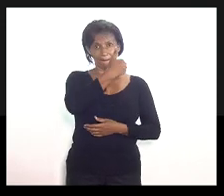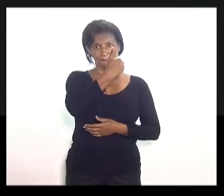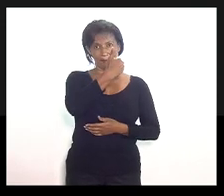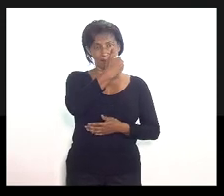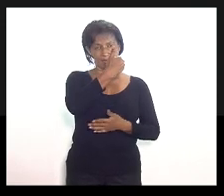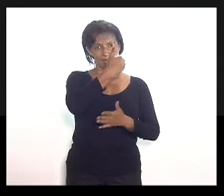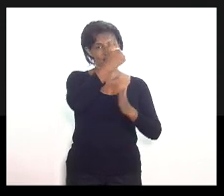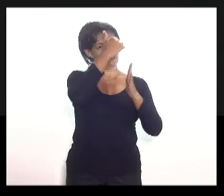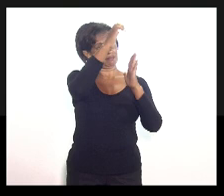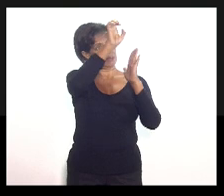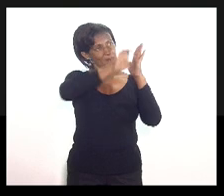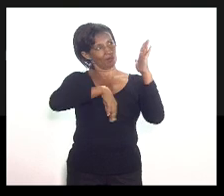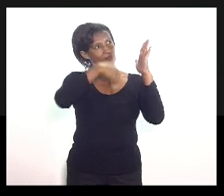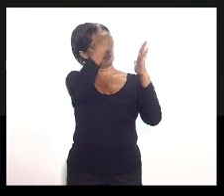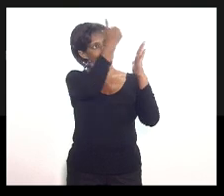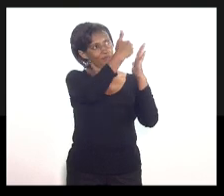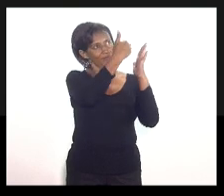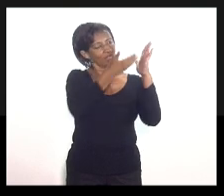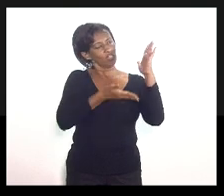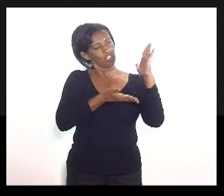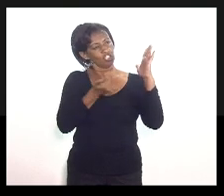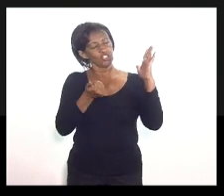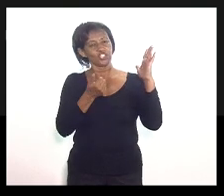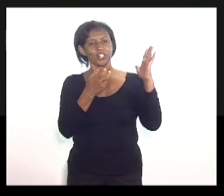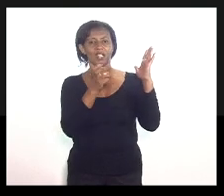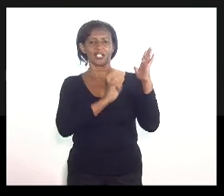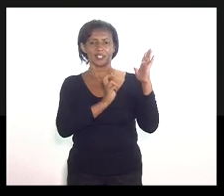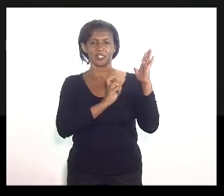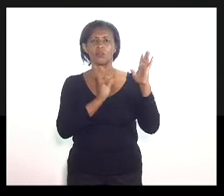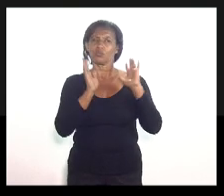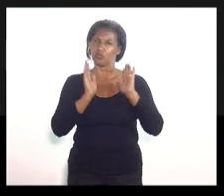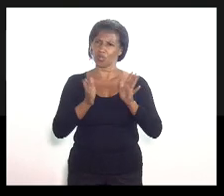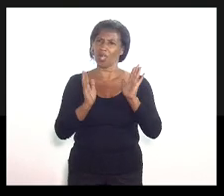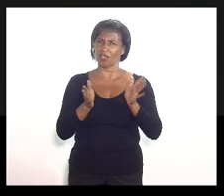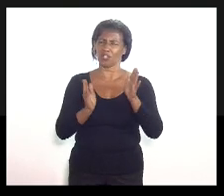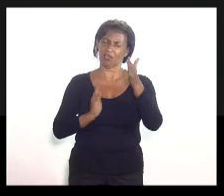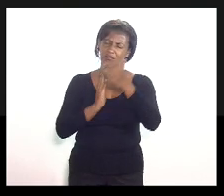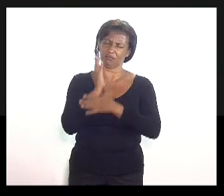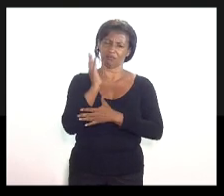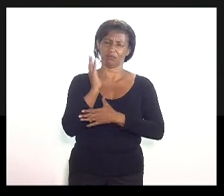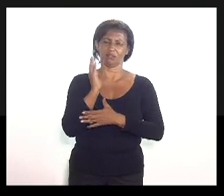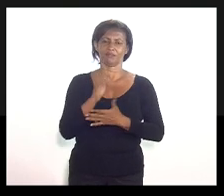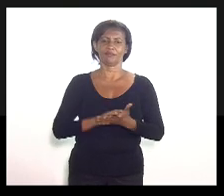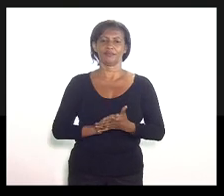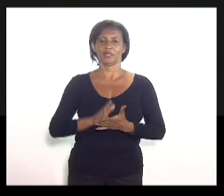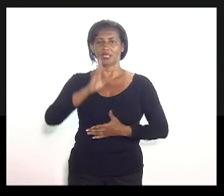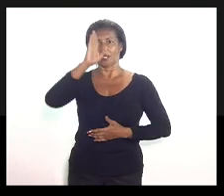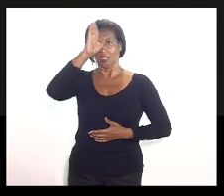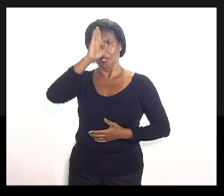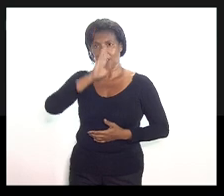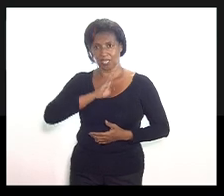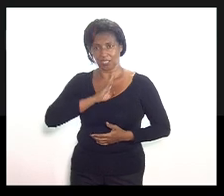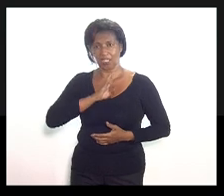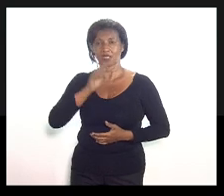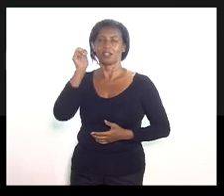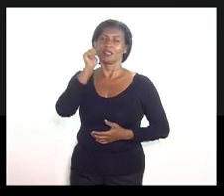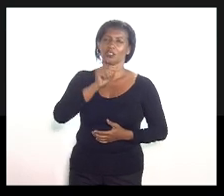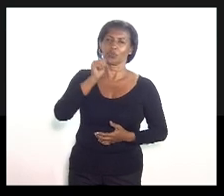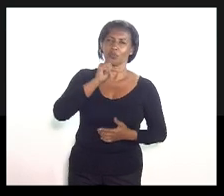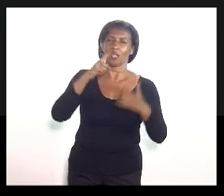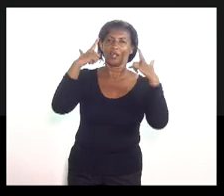vulnerabilidade na 5. Isso já foi feito, deputada. É isso. Então, ficaria o texto. Gratuito às mulheres, vítimas de violência, qualquer